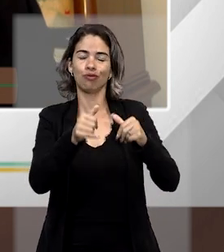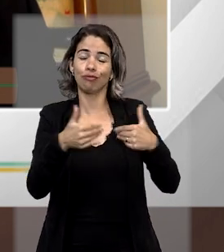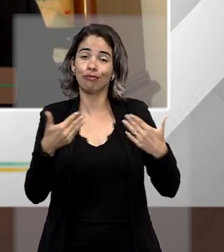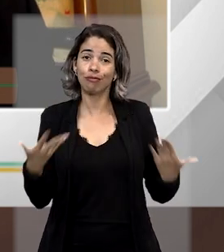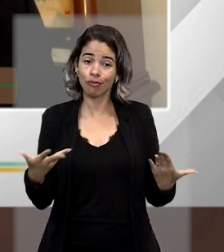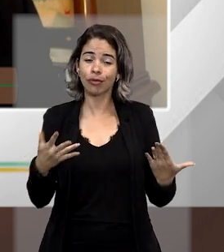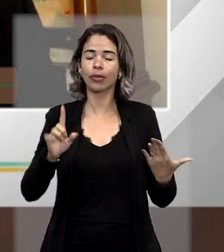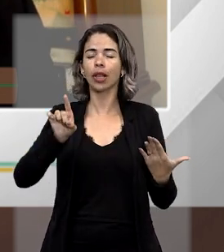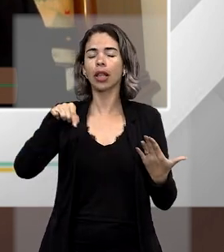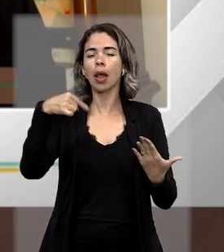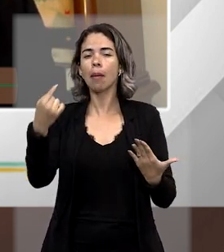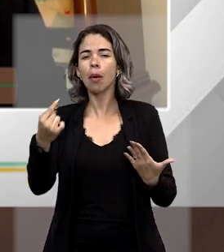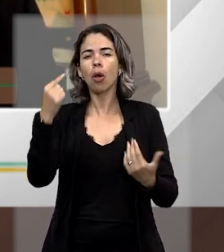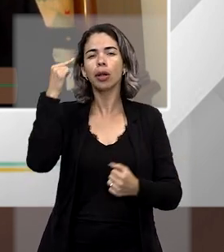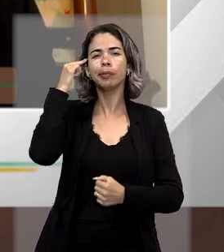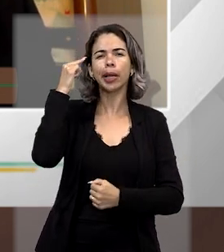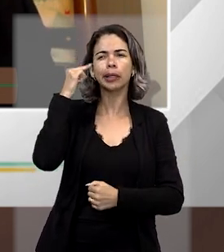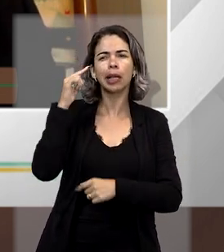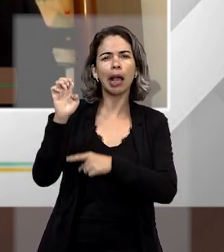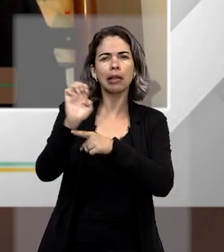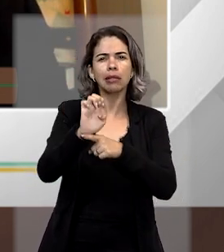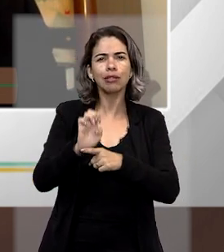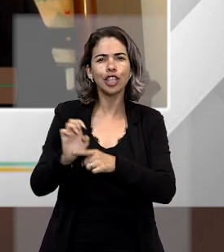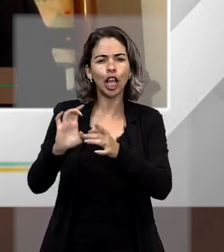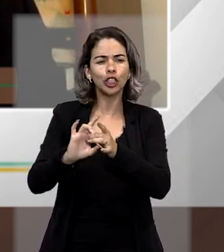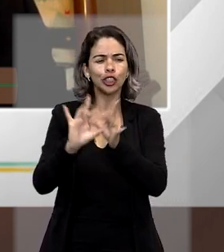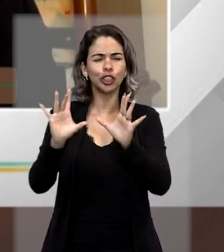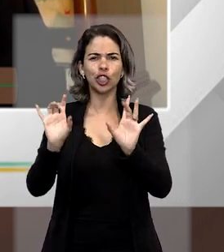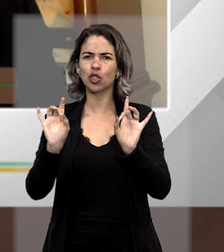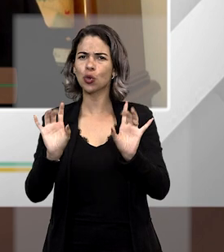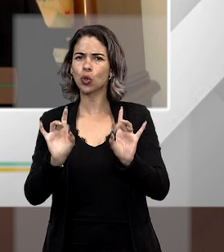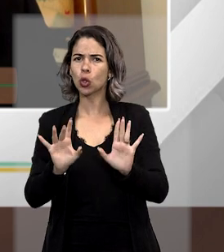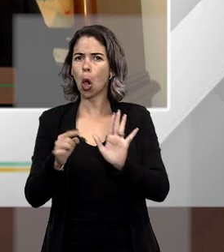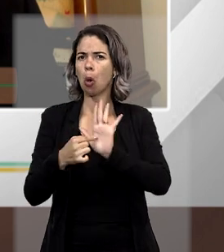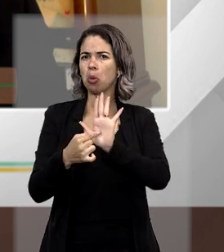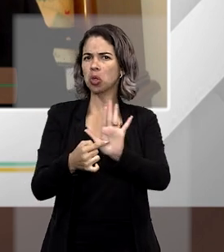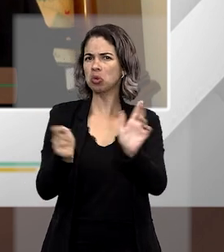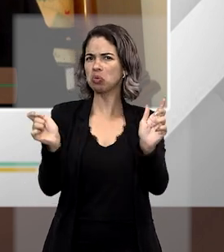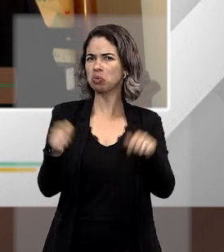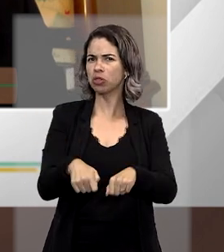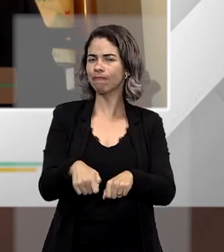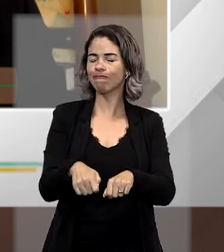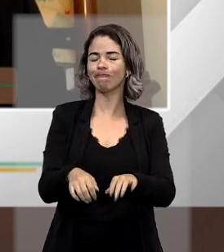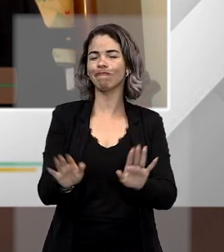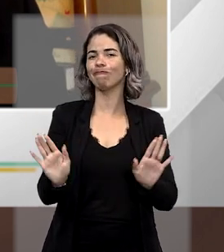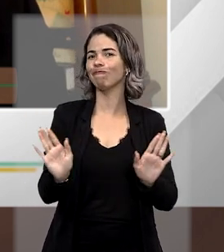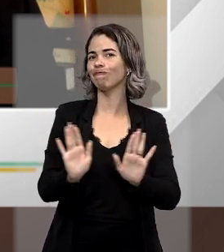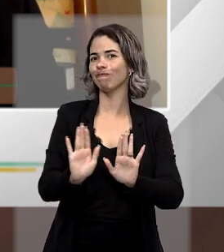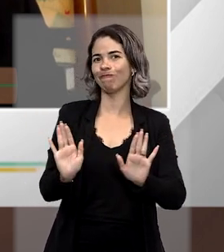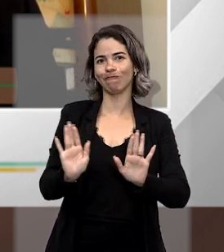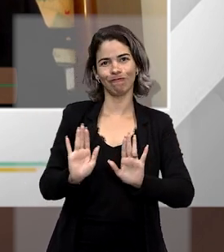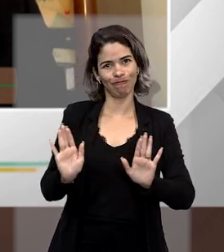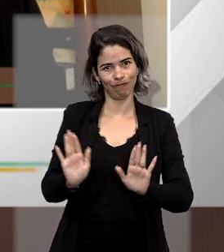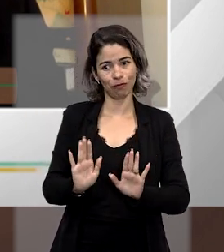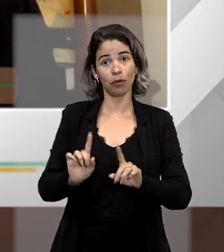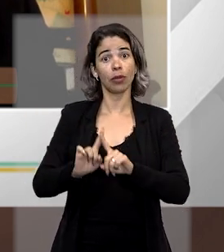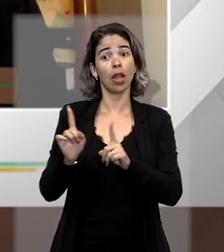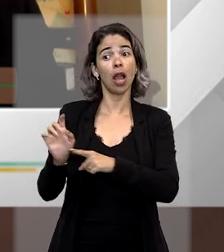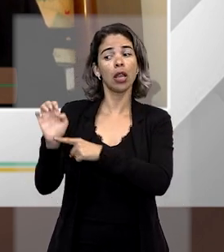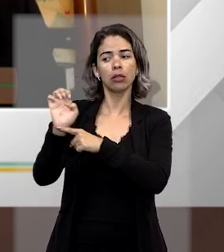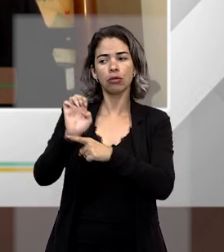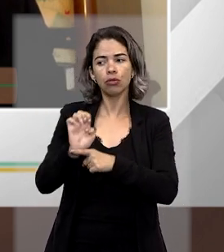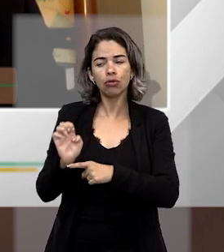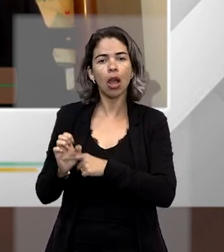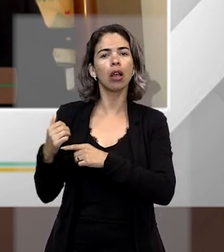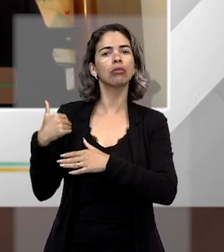tempo, essa noção de Estado de Direito, por si só, não se mostrou suficiente para impedir o